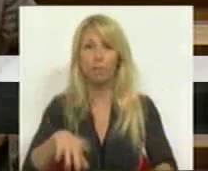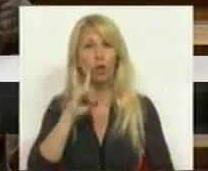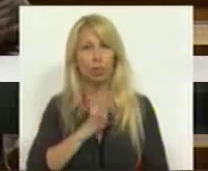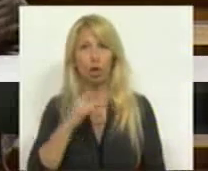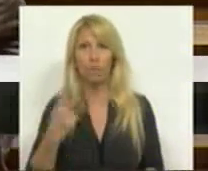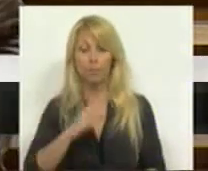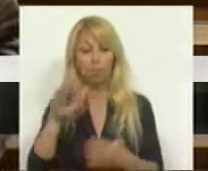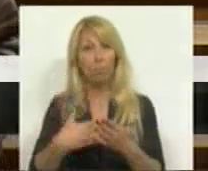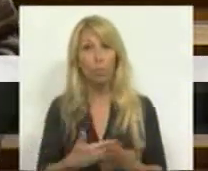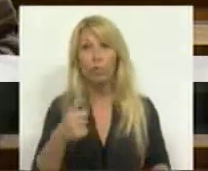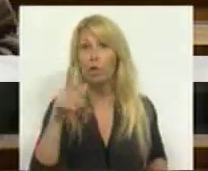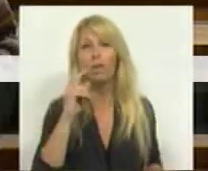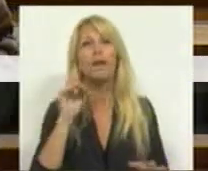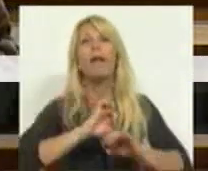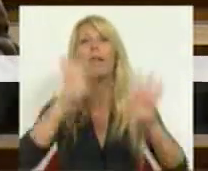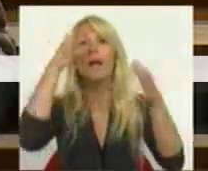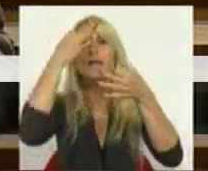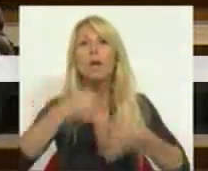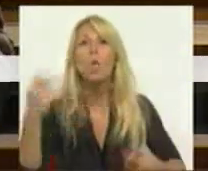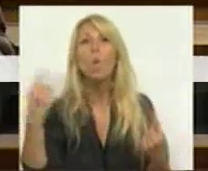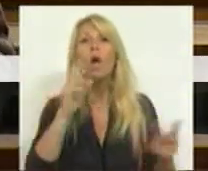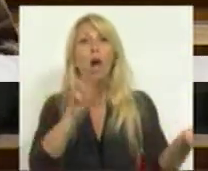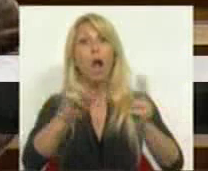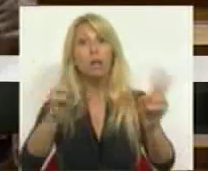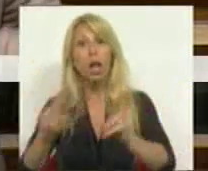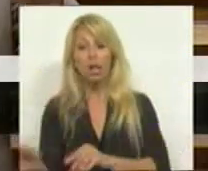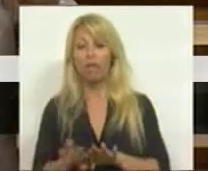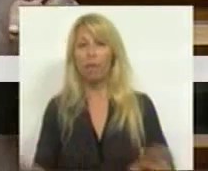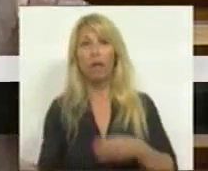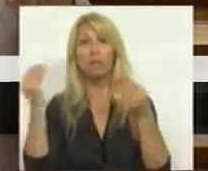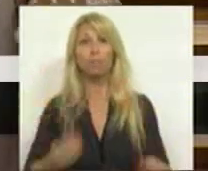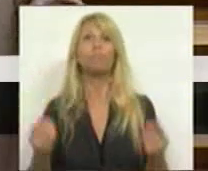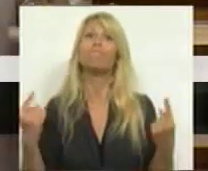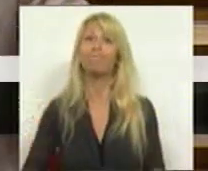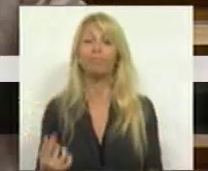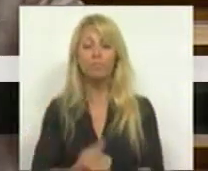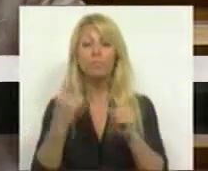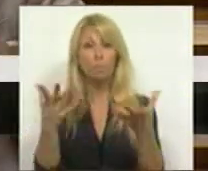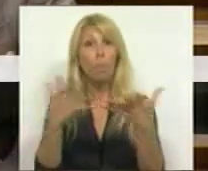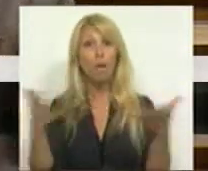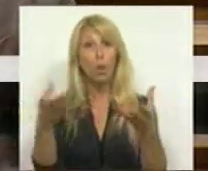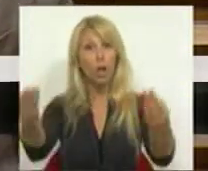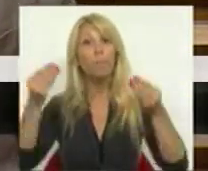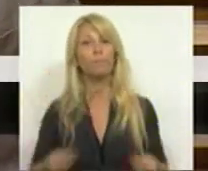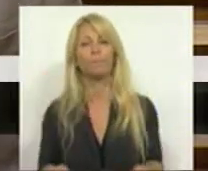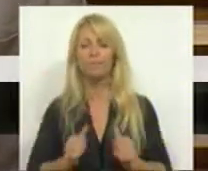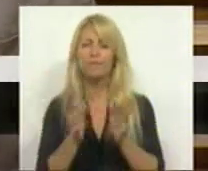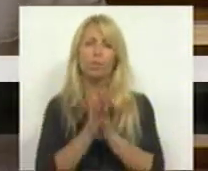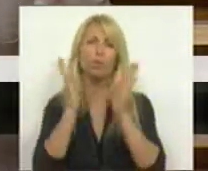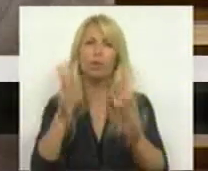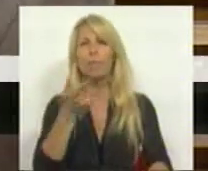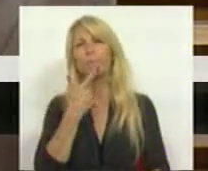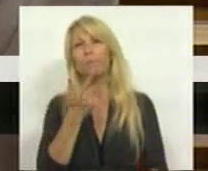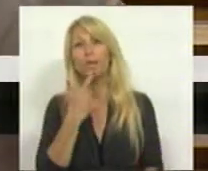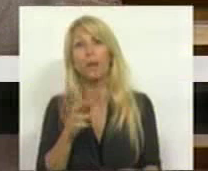séria. Aliás, a única alternativa em cima da mesa. Porque aquela que a maioria nos traz, já todos nós percebemos.